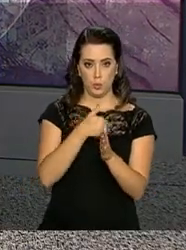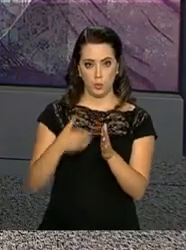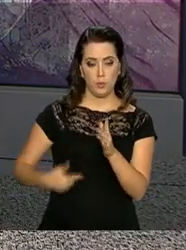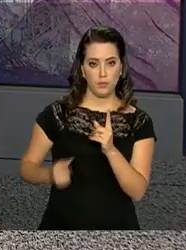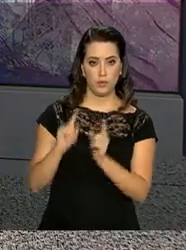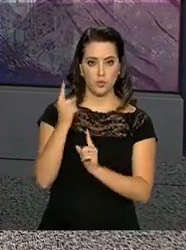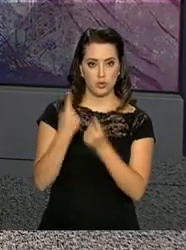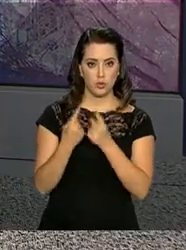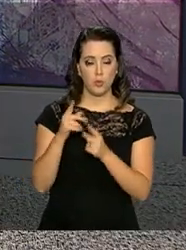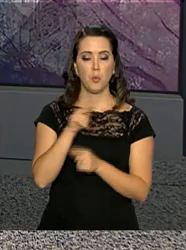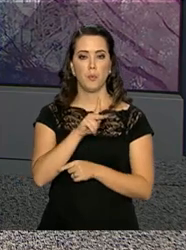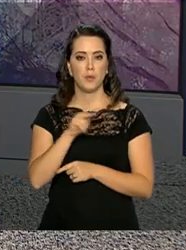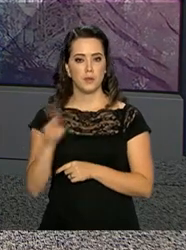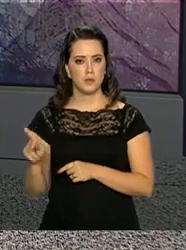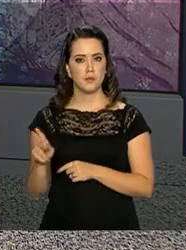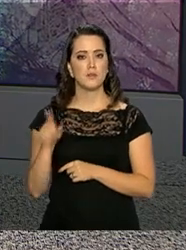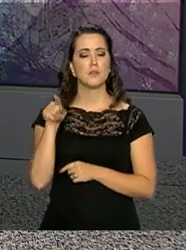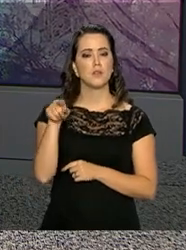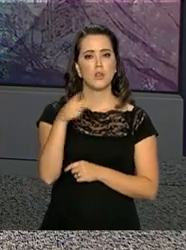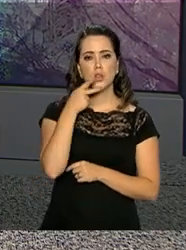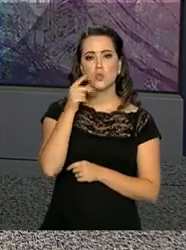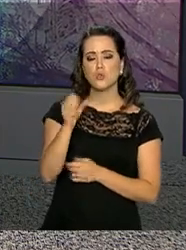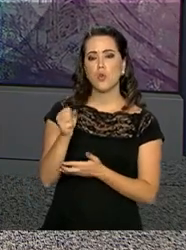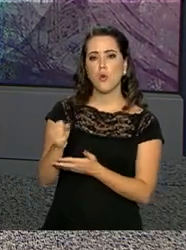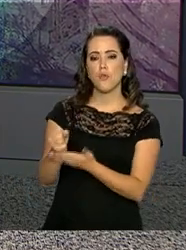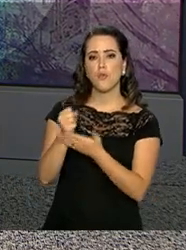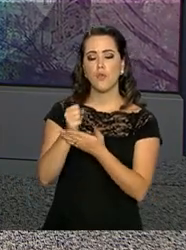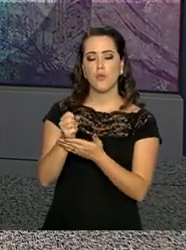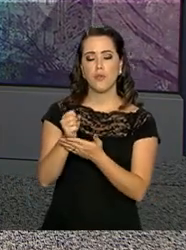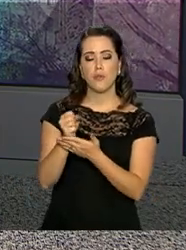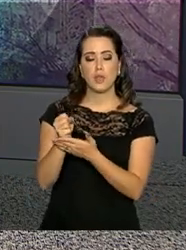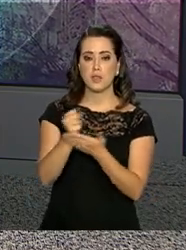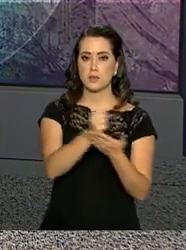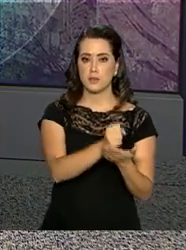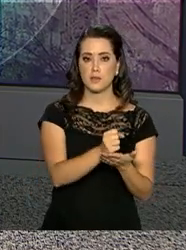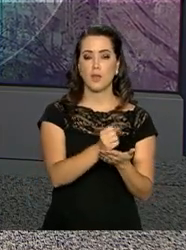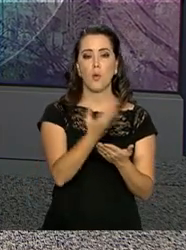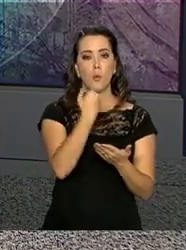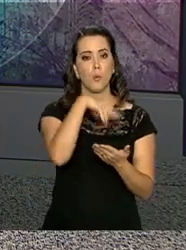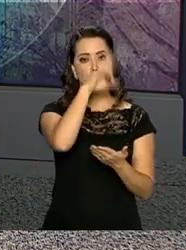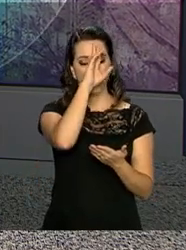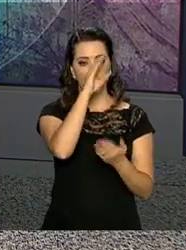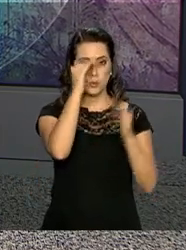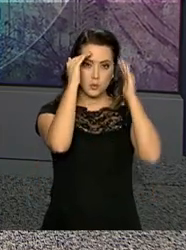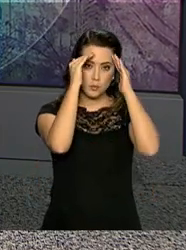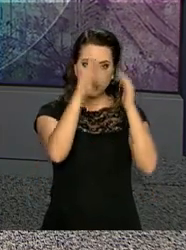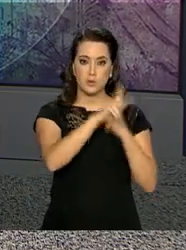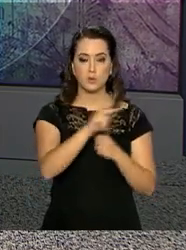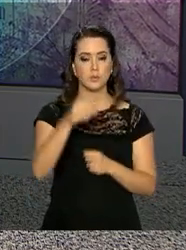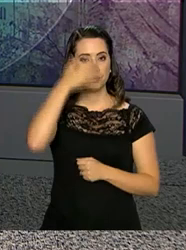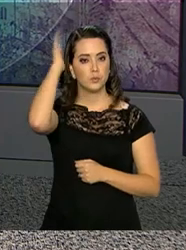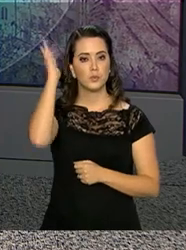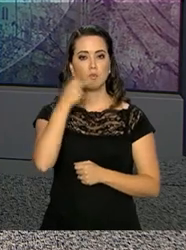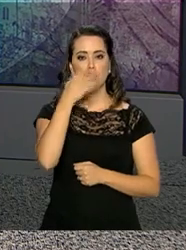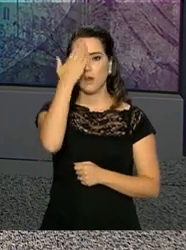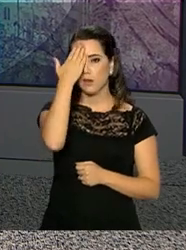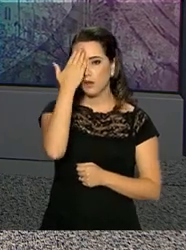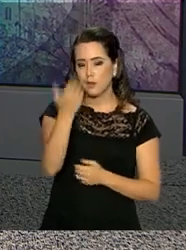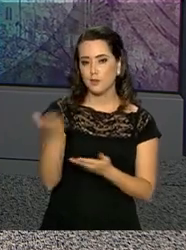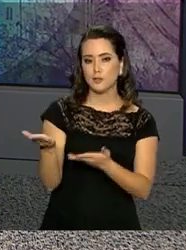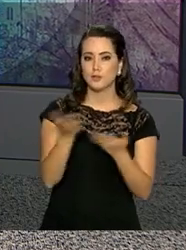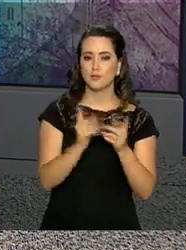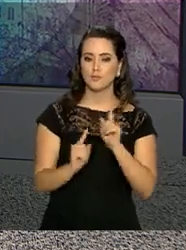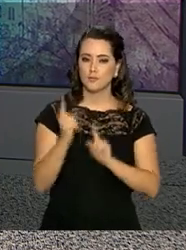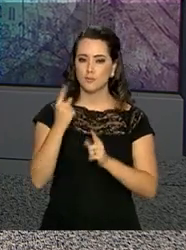o presidente do Chile, Sebastián Pinheira, ofereceu um almoço em homenagem ao presidente brasileiro. Michel Temer agradeceu a